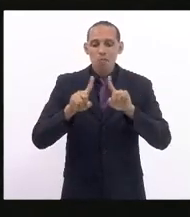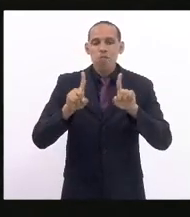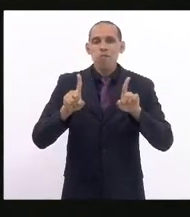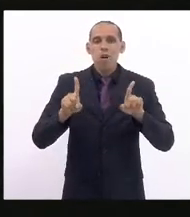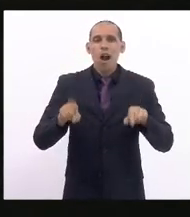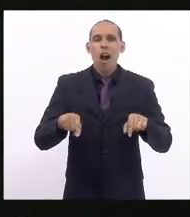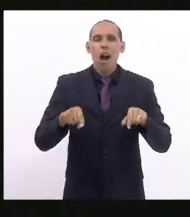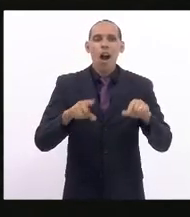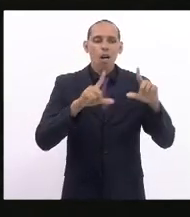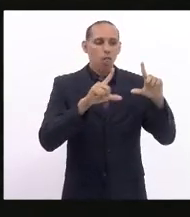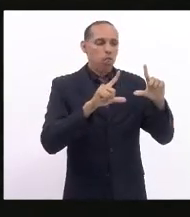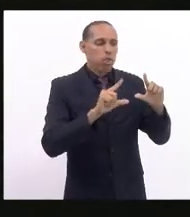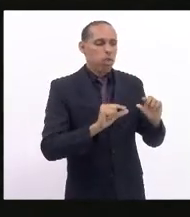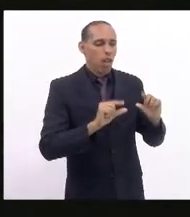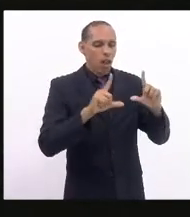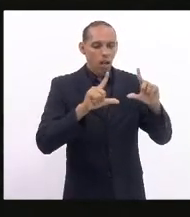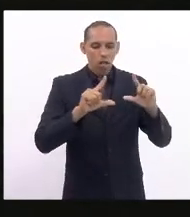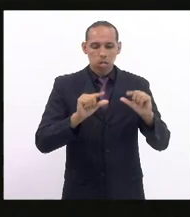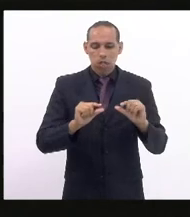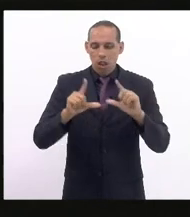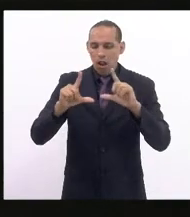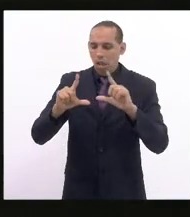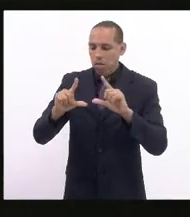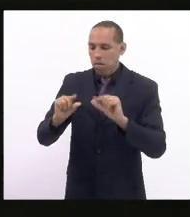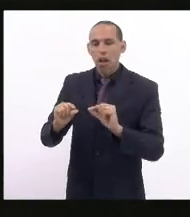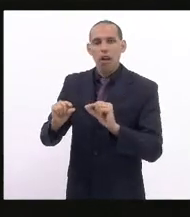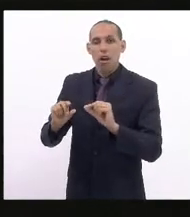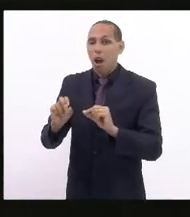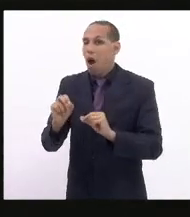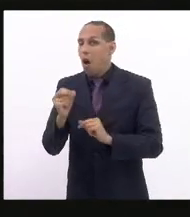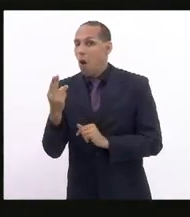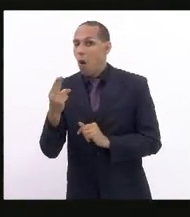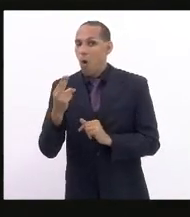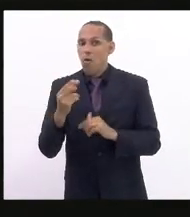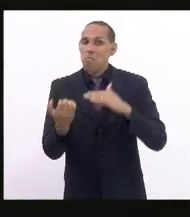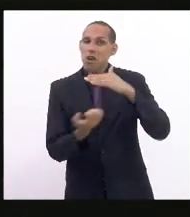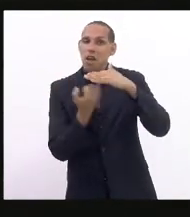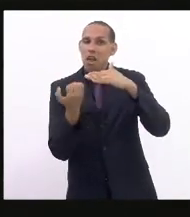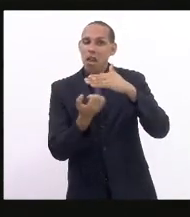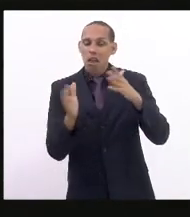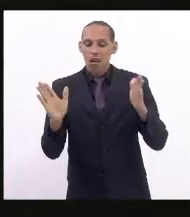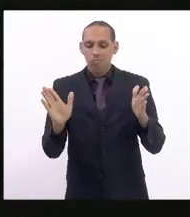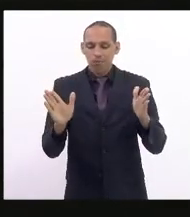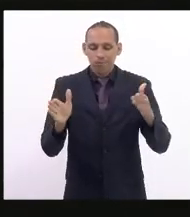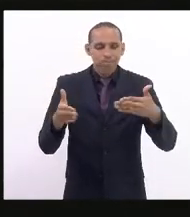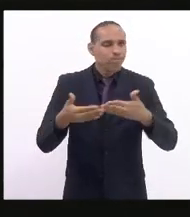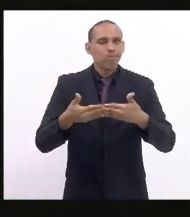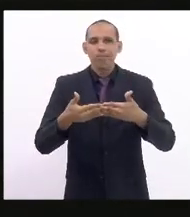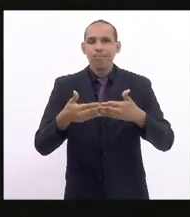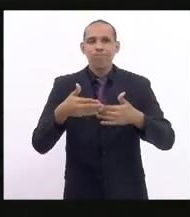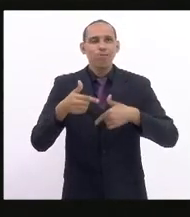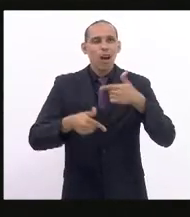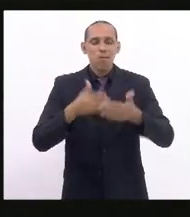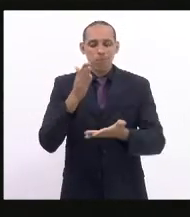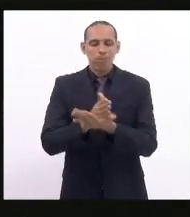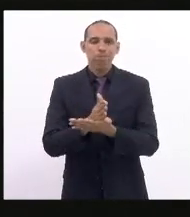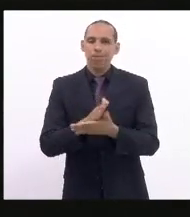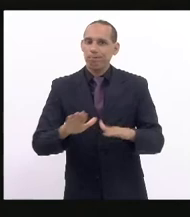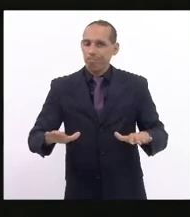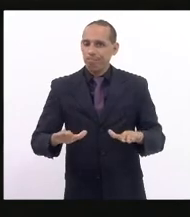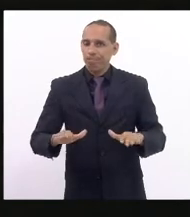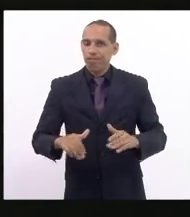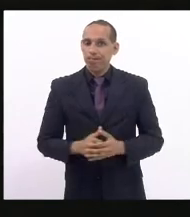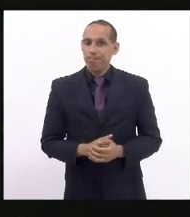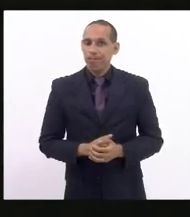colaboradores ou muitas empresas fechassem as suas portas e encerrassem a sua atividade. E aí,